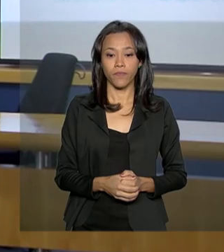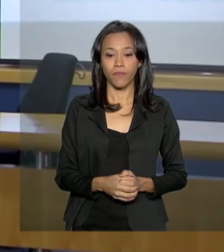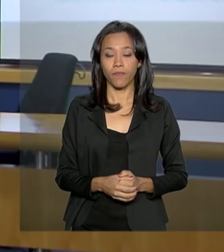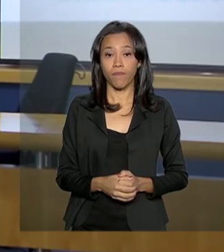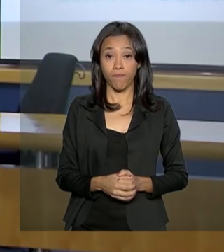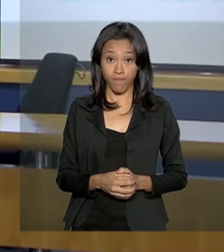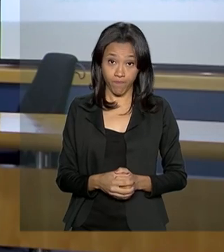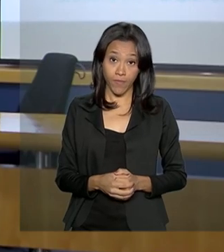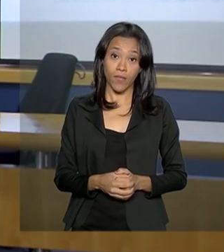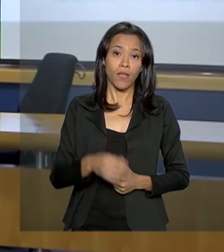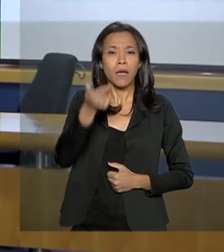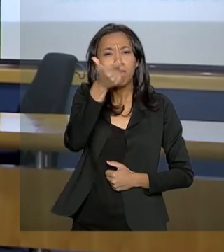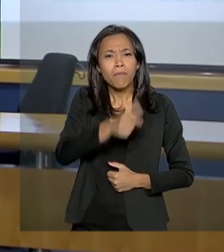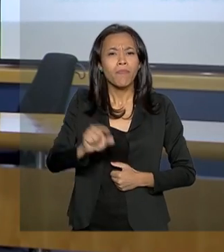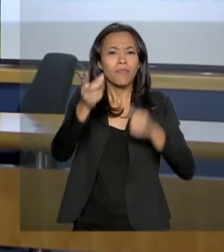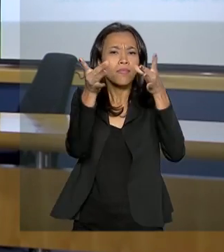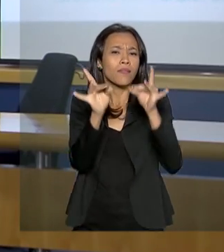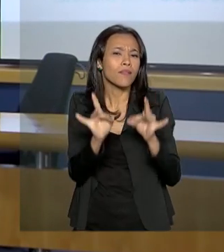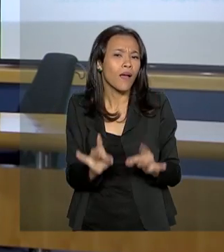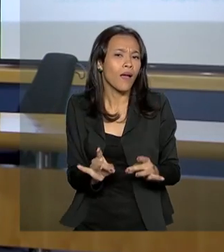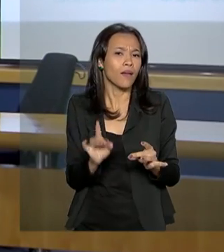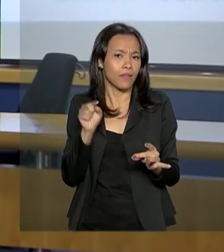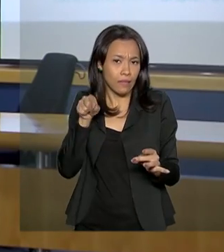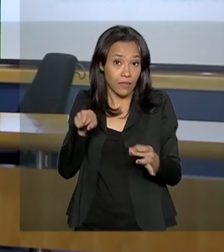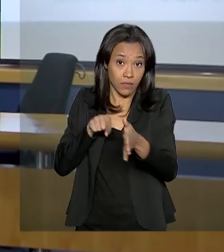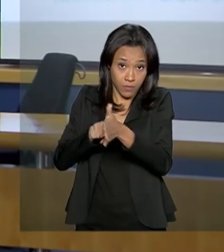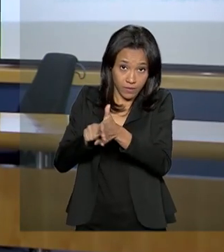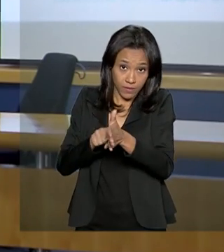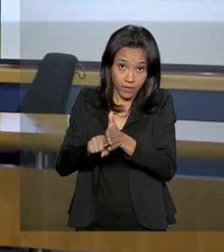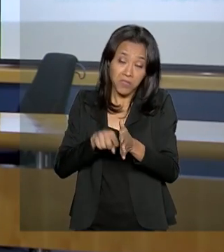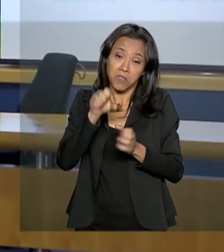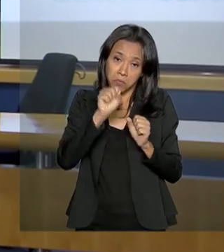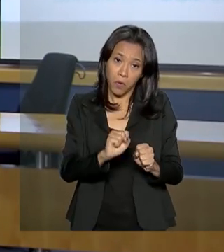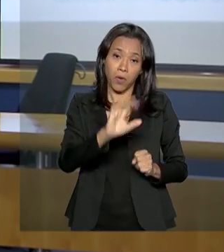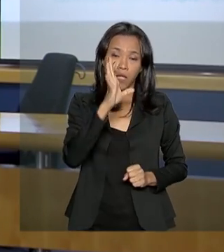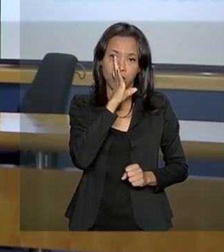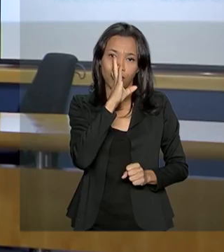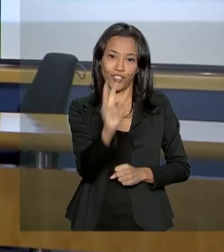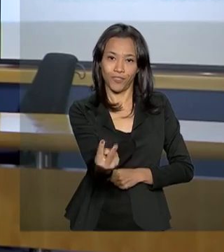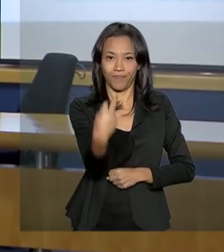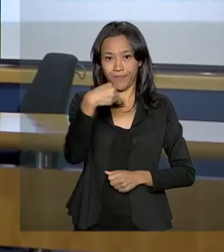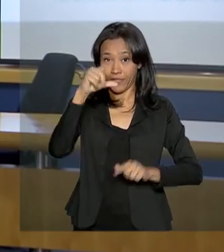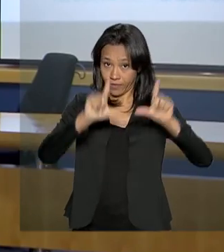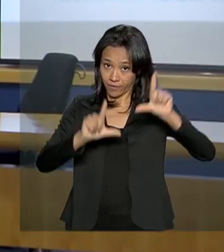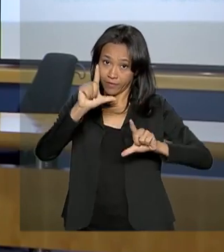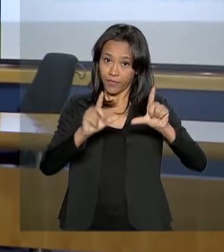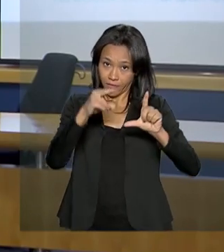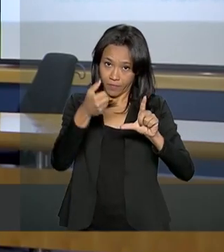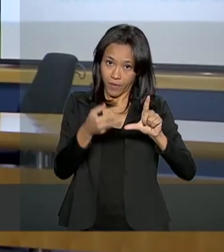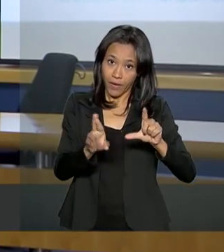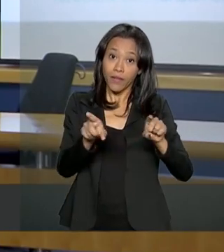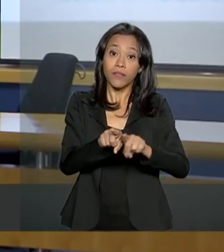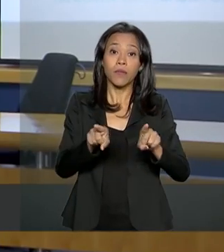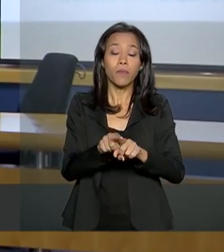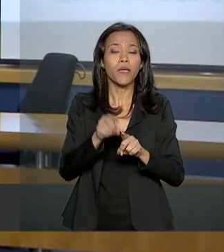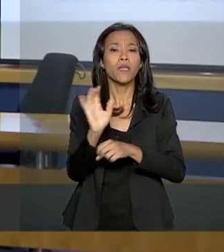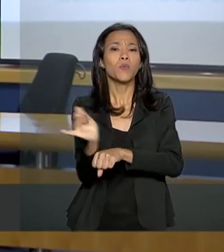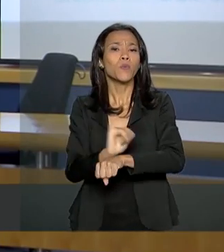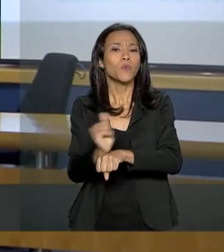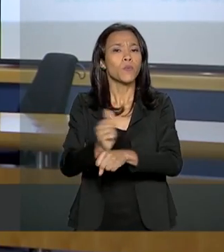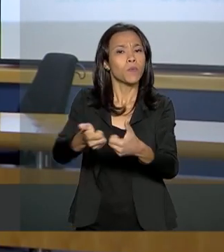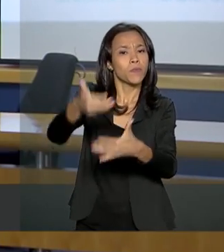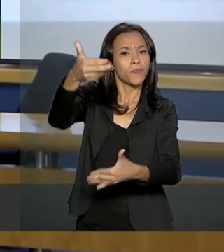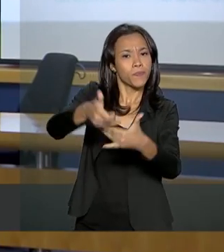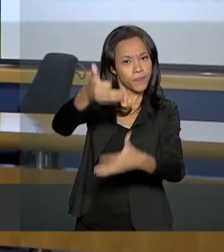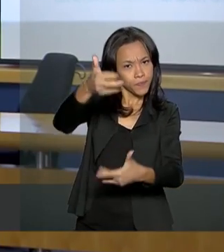Mais detalhes sobre essa pesquisa você acompanha ao longo da nossa programação, também no nosso canal do YouTube e